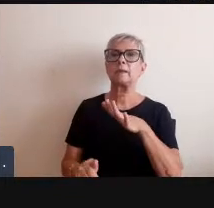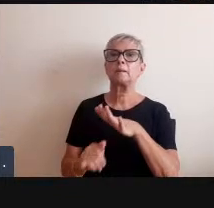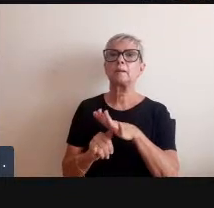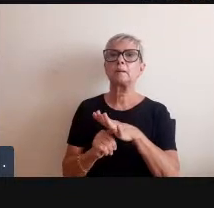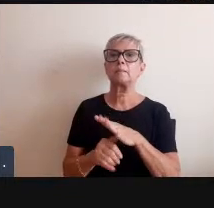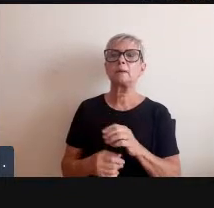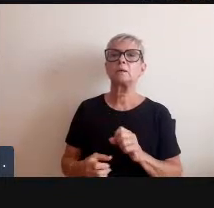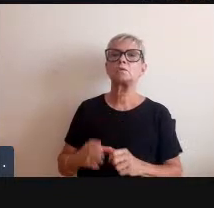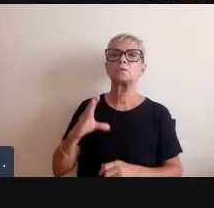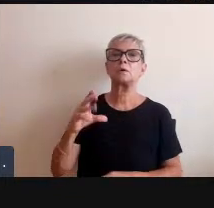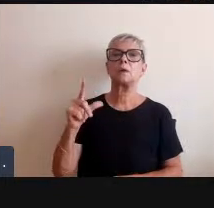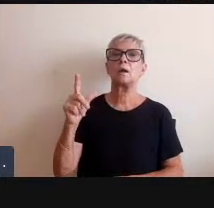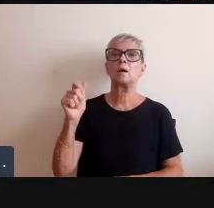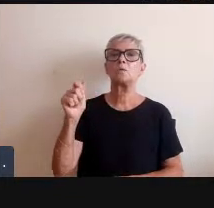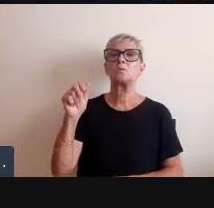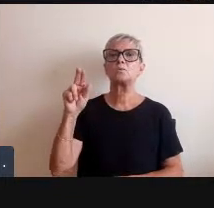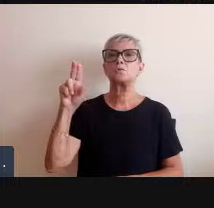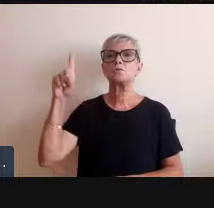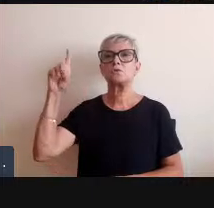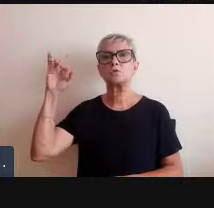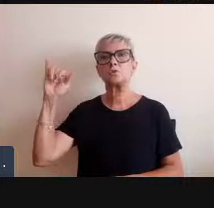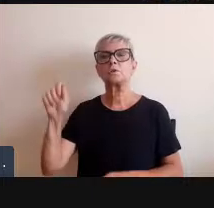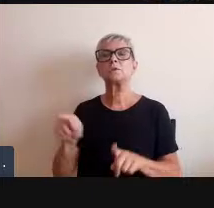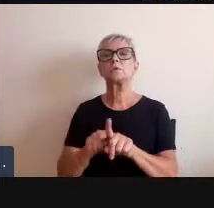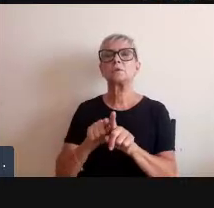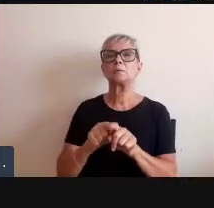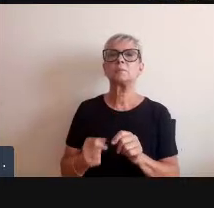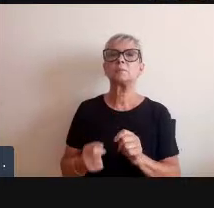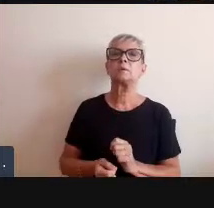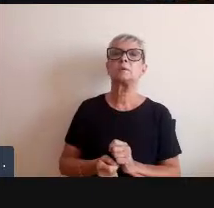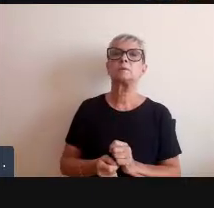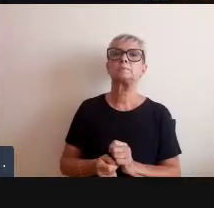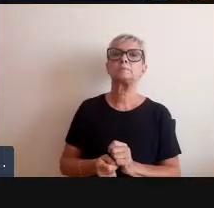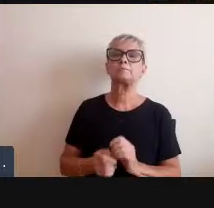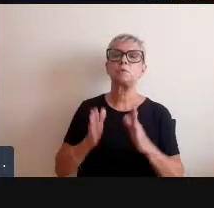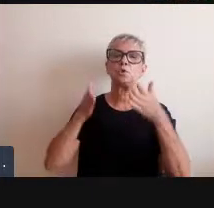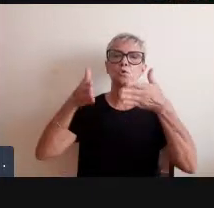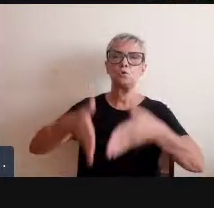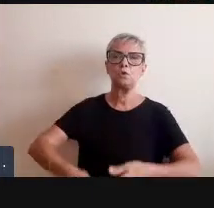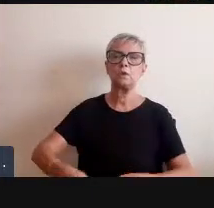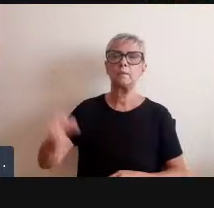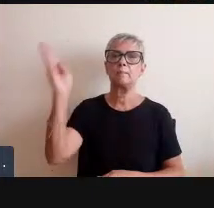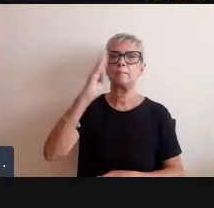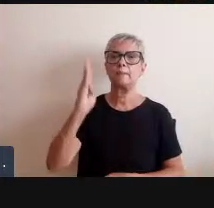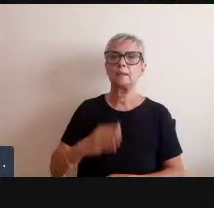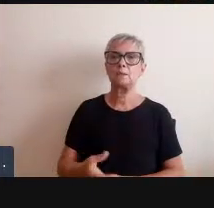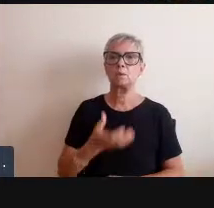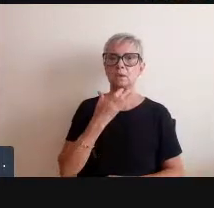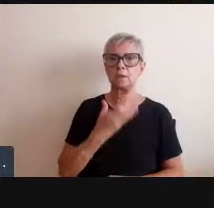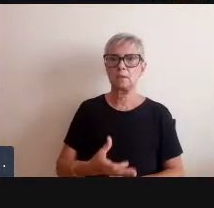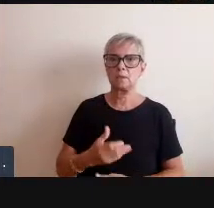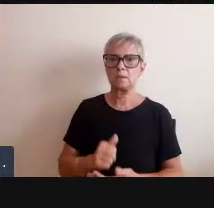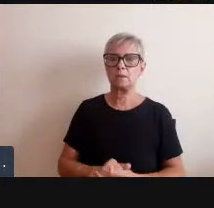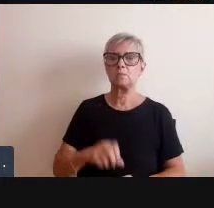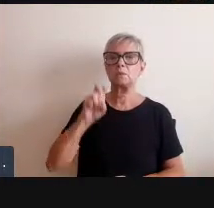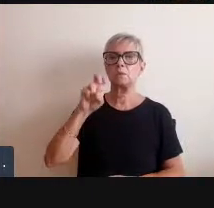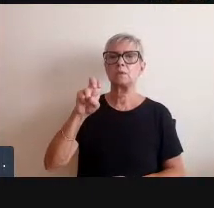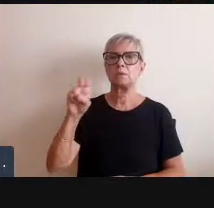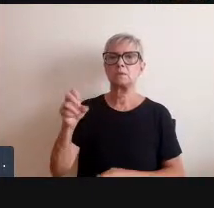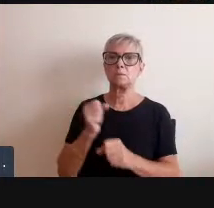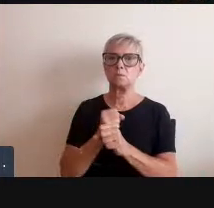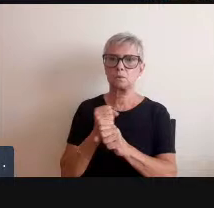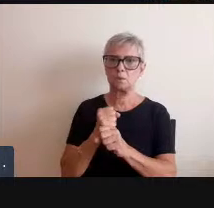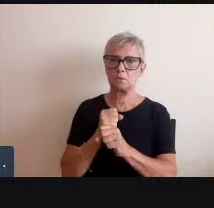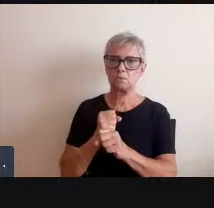Andujar que chega aqui no Brasil em dezembro de de 55 ela vem de Nova York